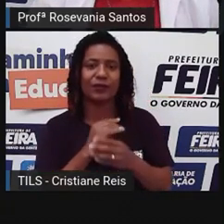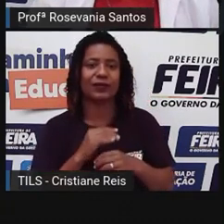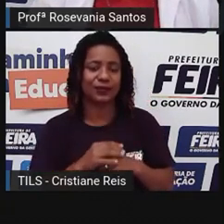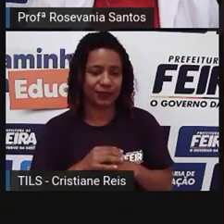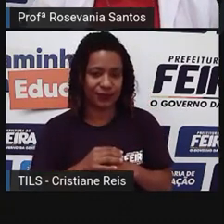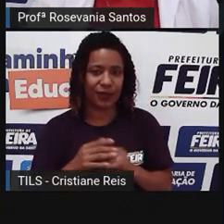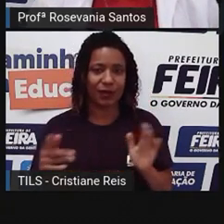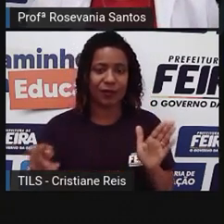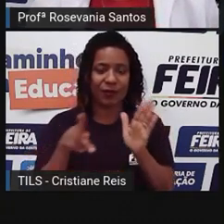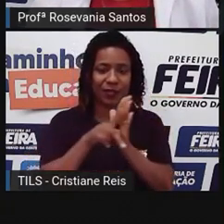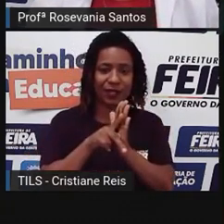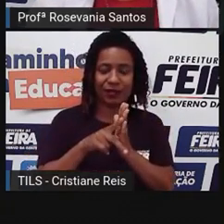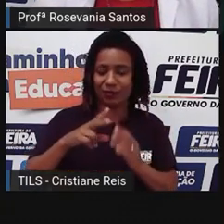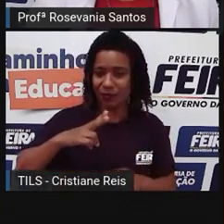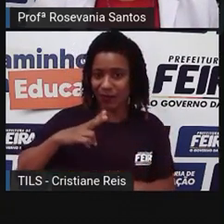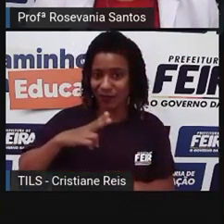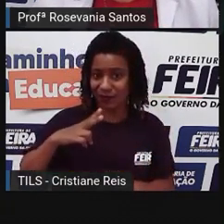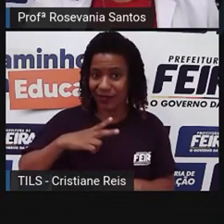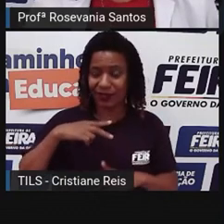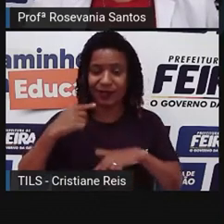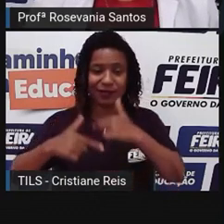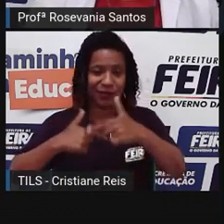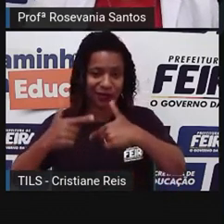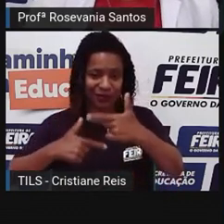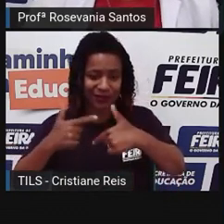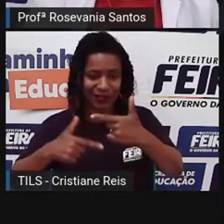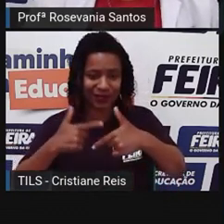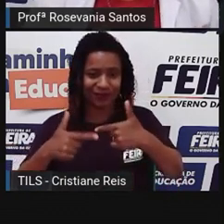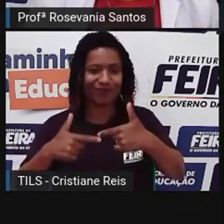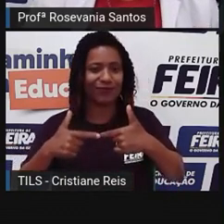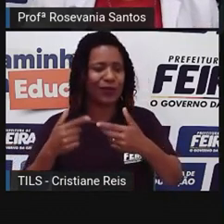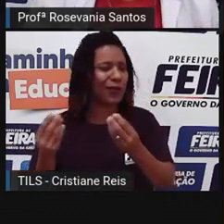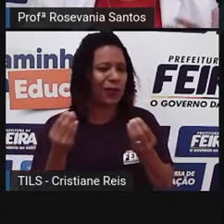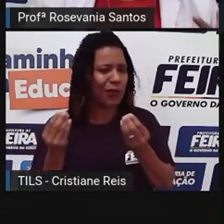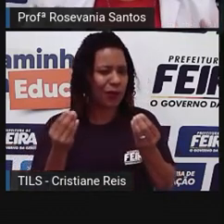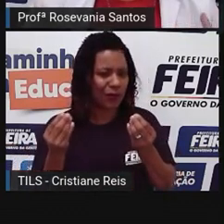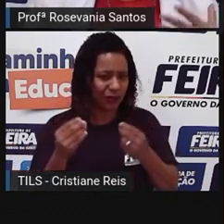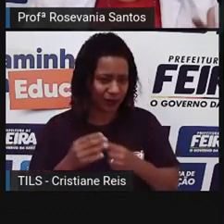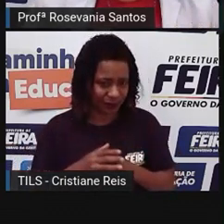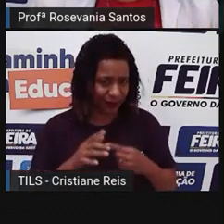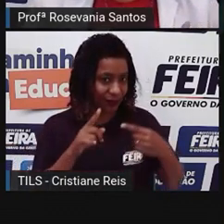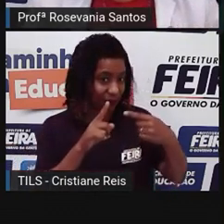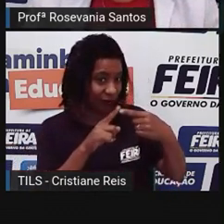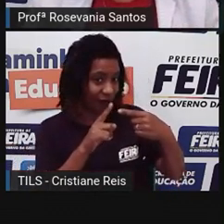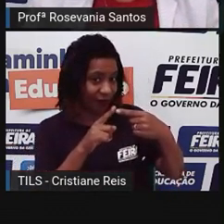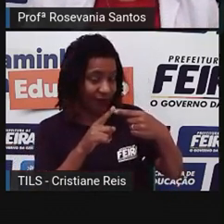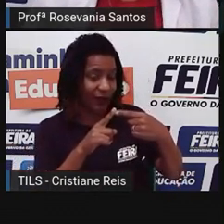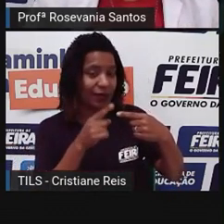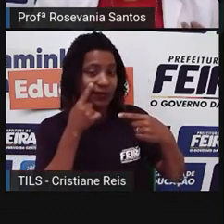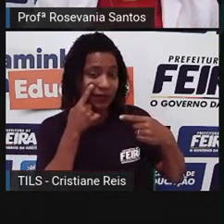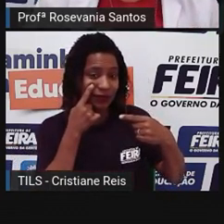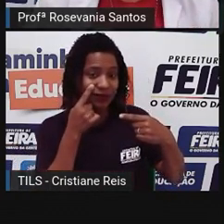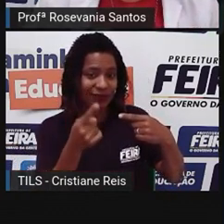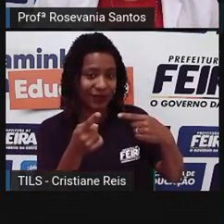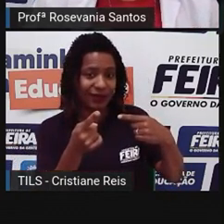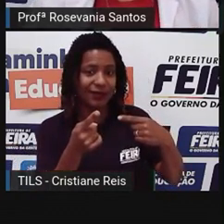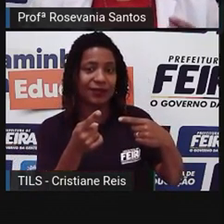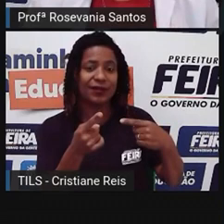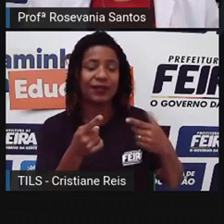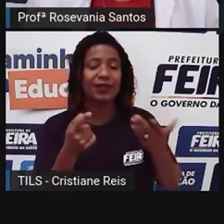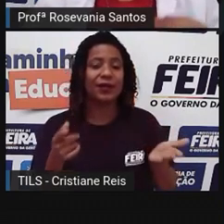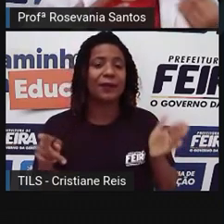é a questão da propriedade privada dos meios de produção. Então, o que que você está observando aí? Que pertence